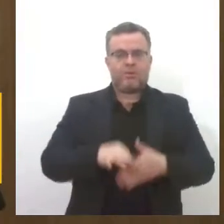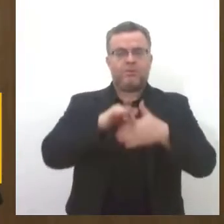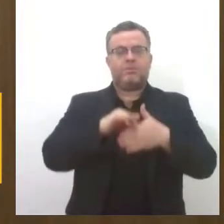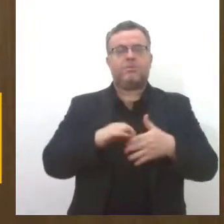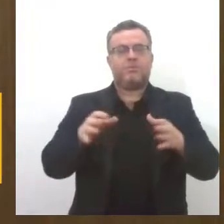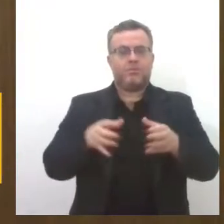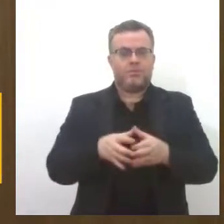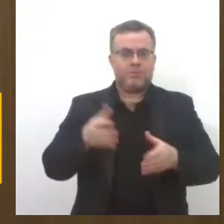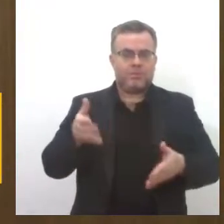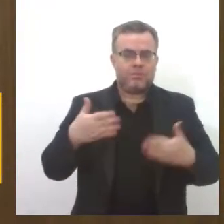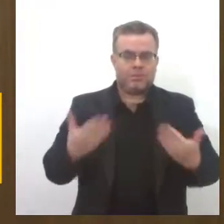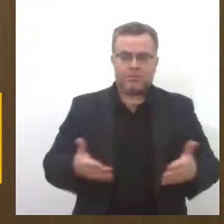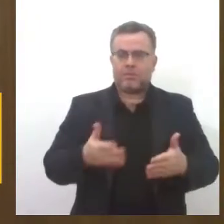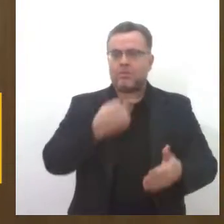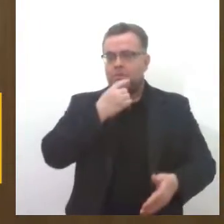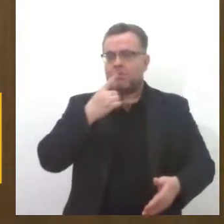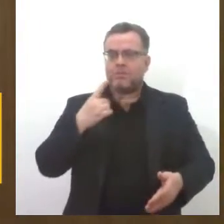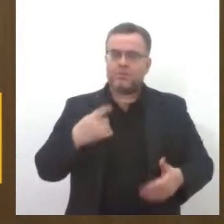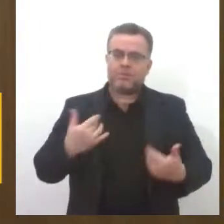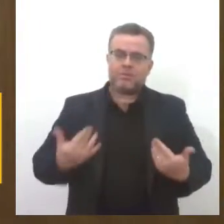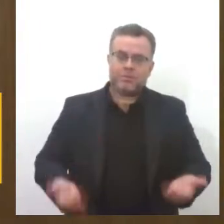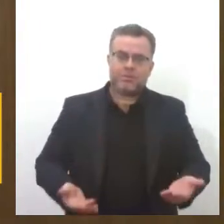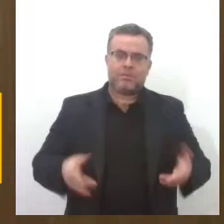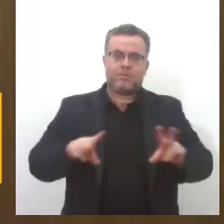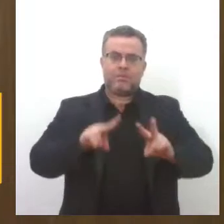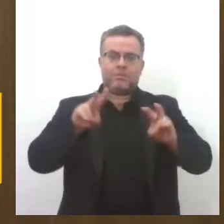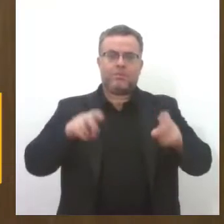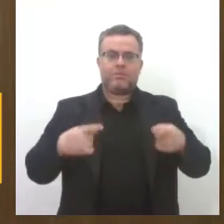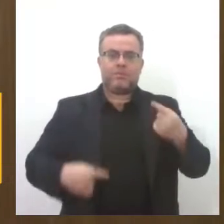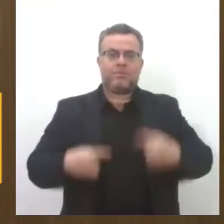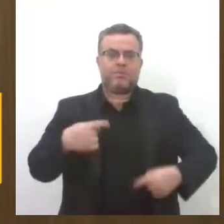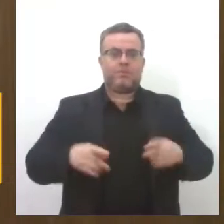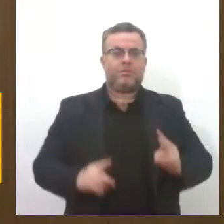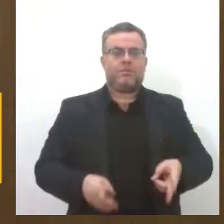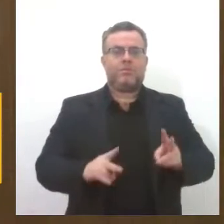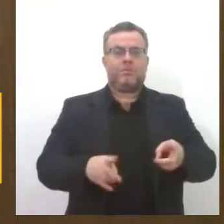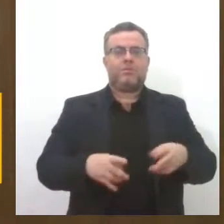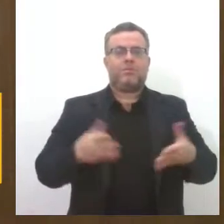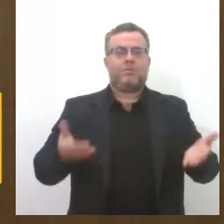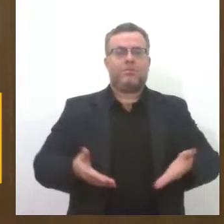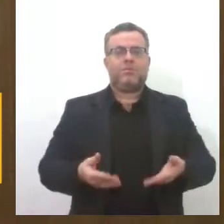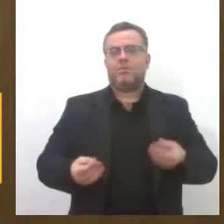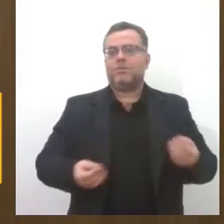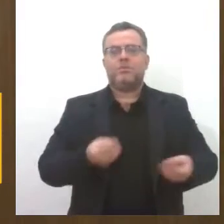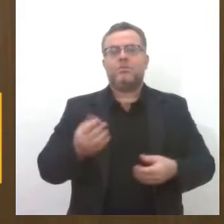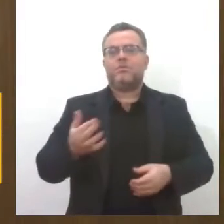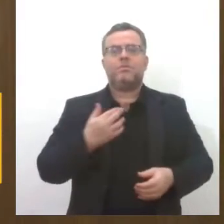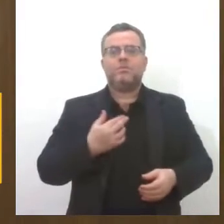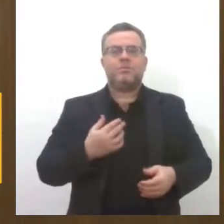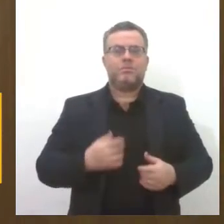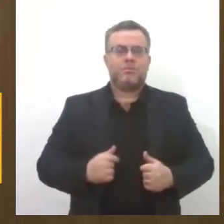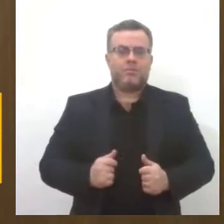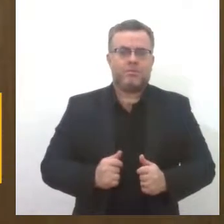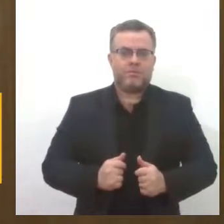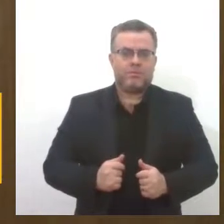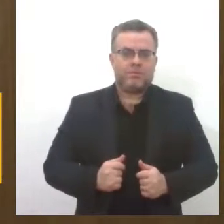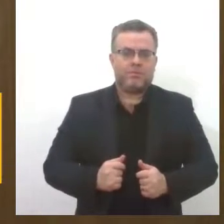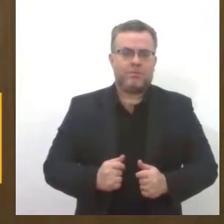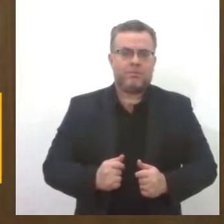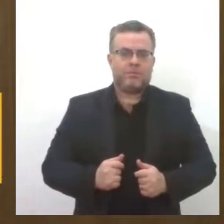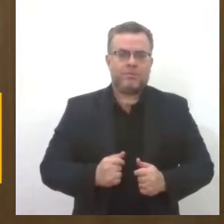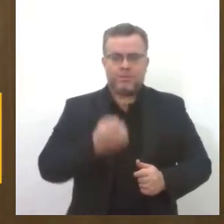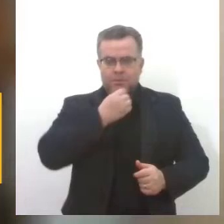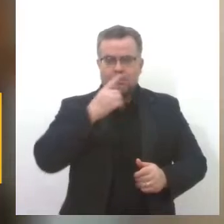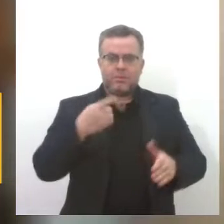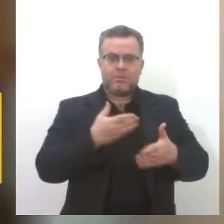Bom dia, deputada. Por que vocês escolheram esse tema para celebrar esse Dia Nacional da Mulher, o empoderamento? Bom dia,